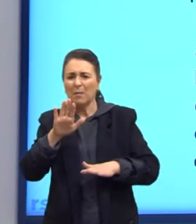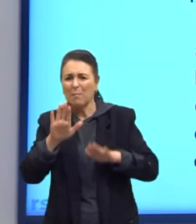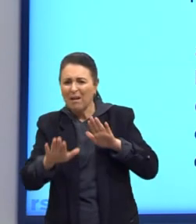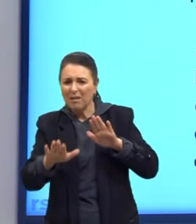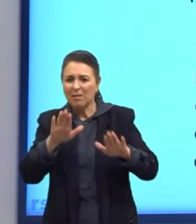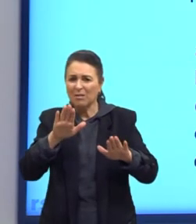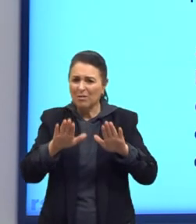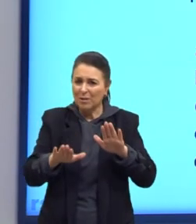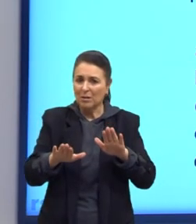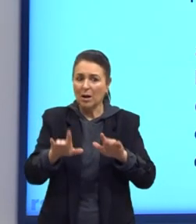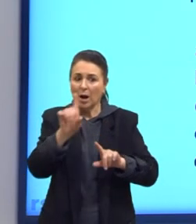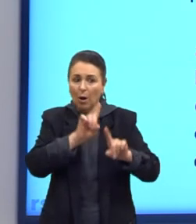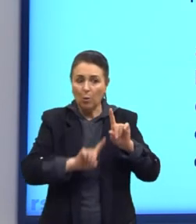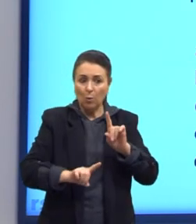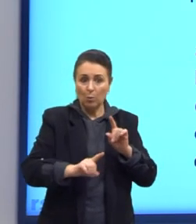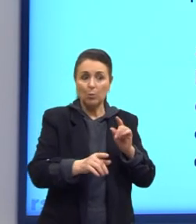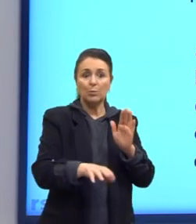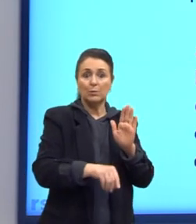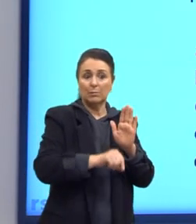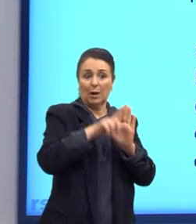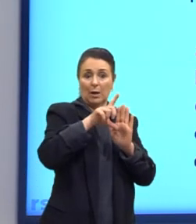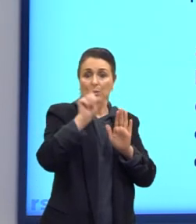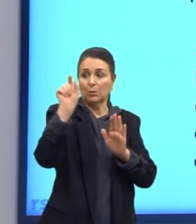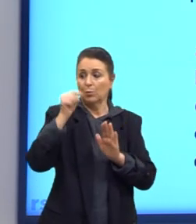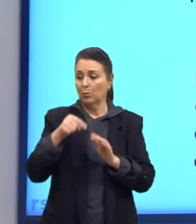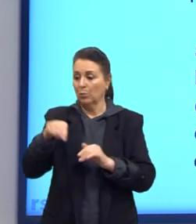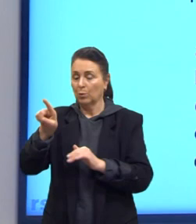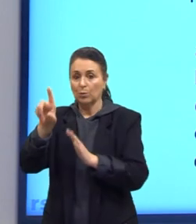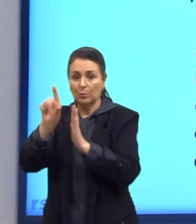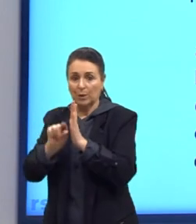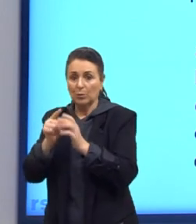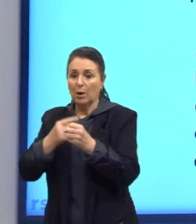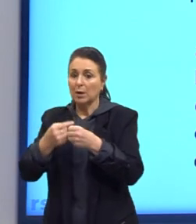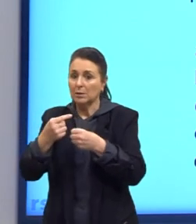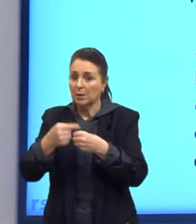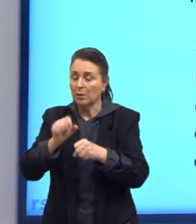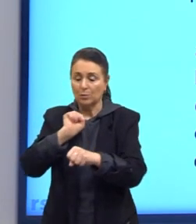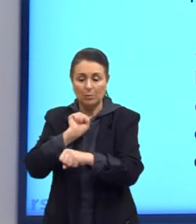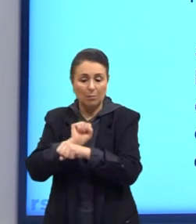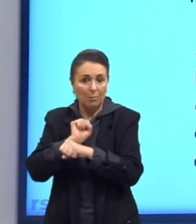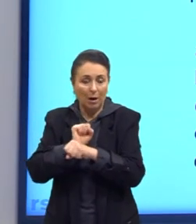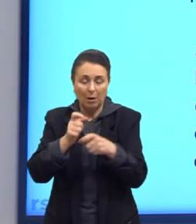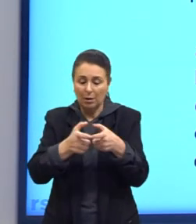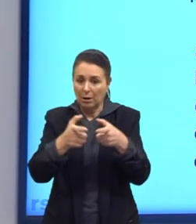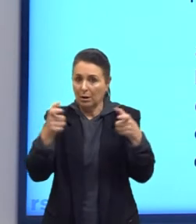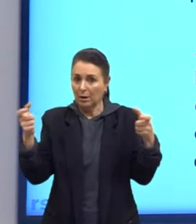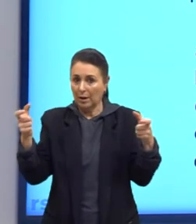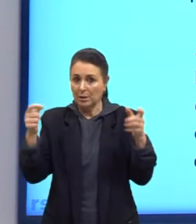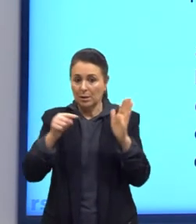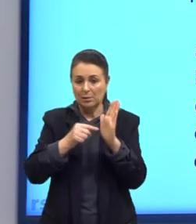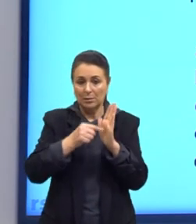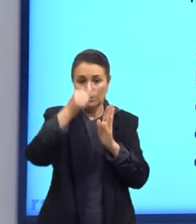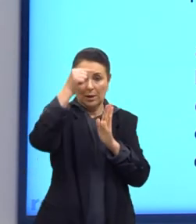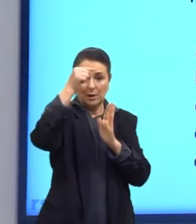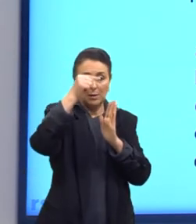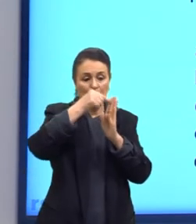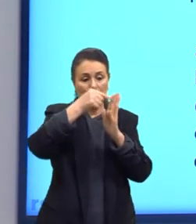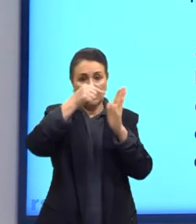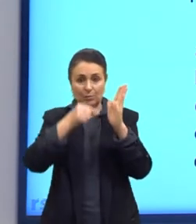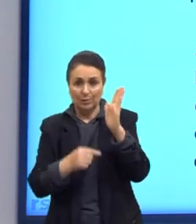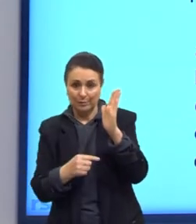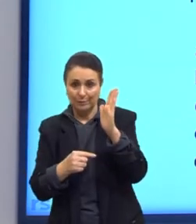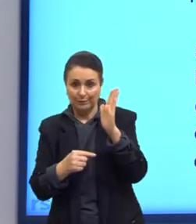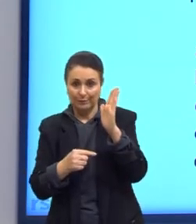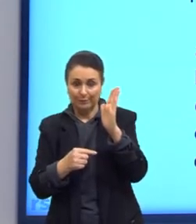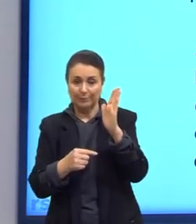sempre uns com mais e outros com menos. A cidade não para, a cidade só cresce, o de cima sobe e o de baixo desce. Uma